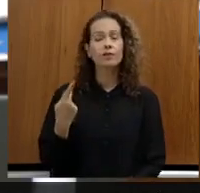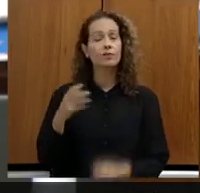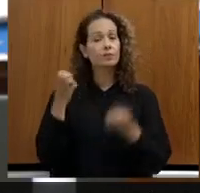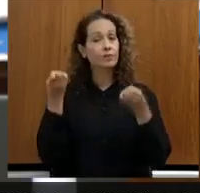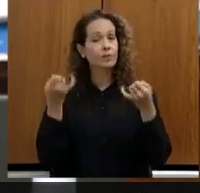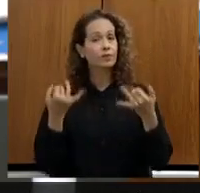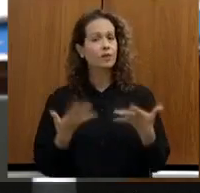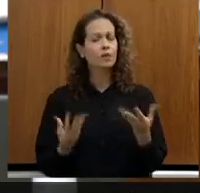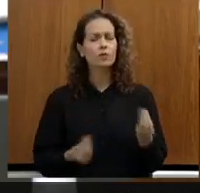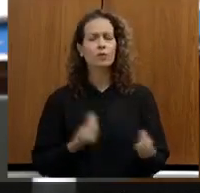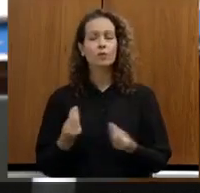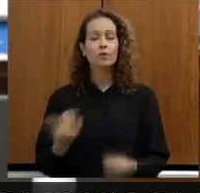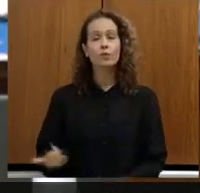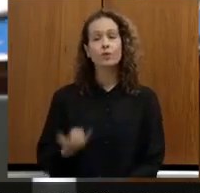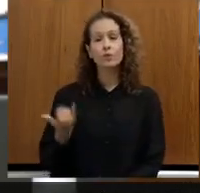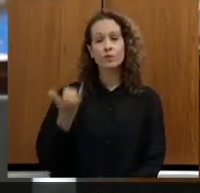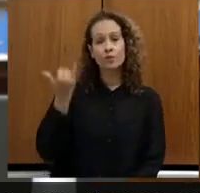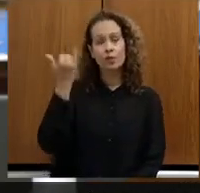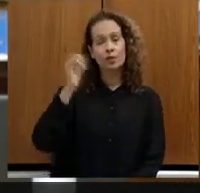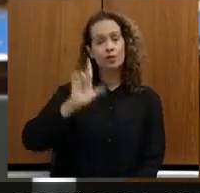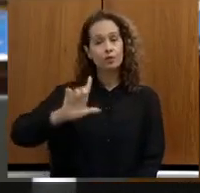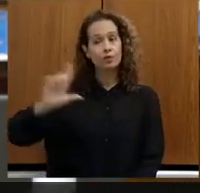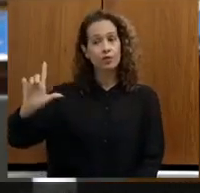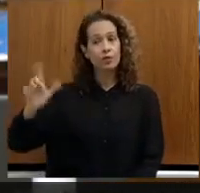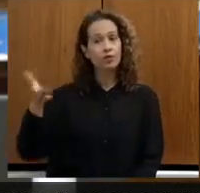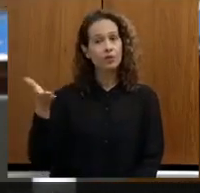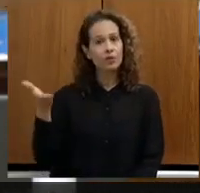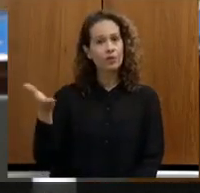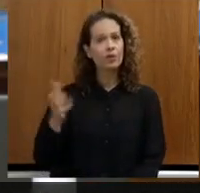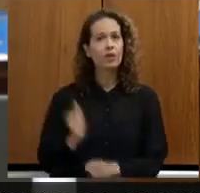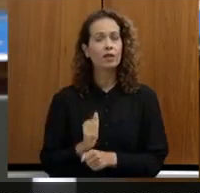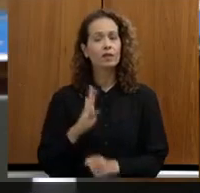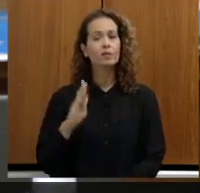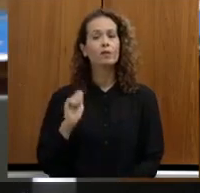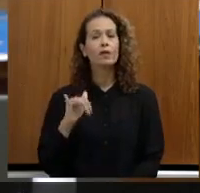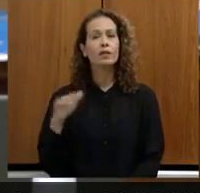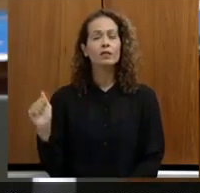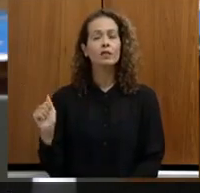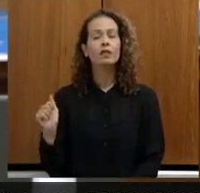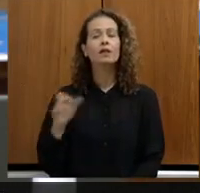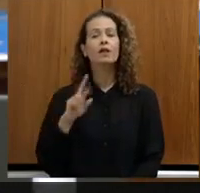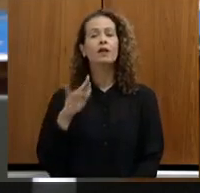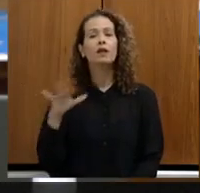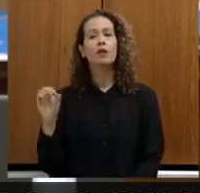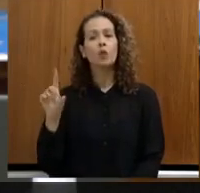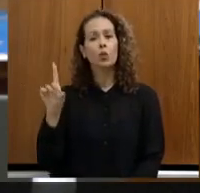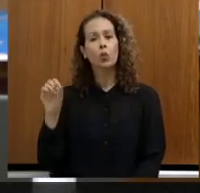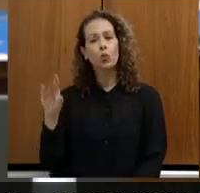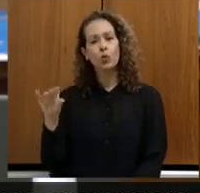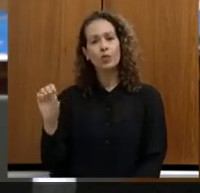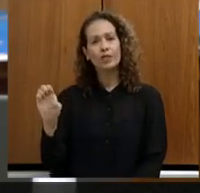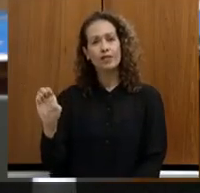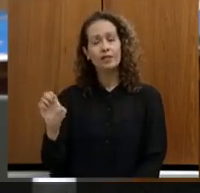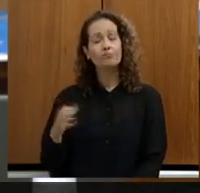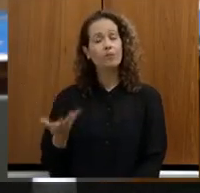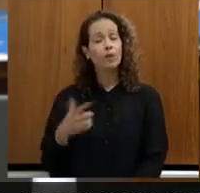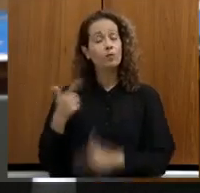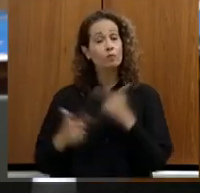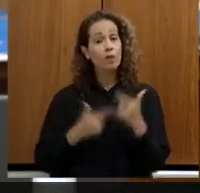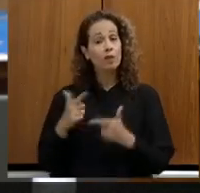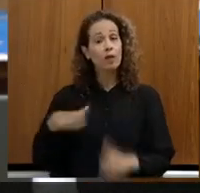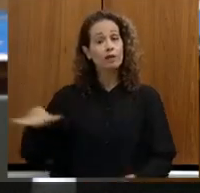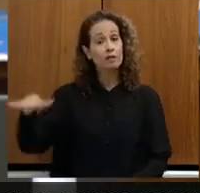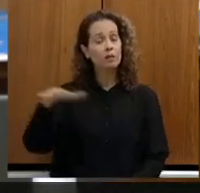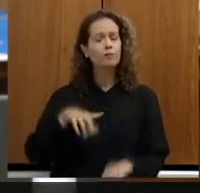a importância do Leste, da Bacia, do Rio Doce, do seu trabalho em prol daquela região, mas